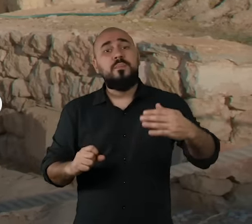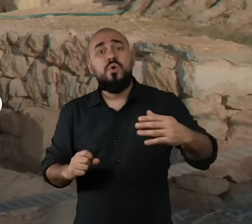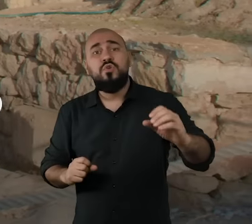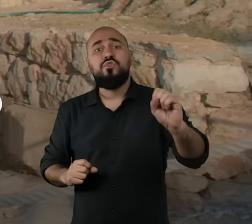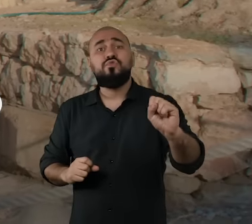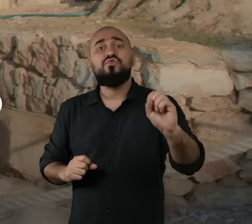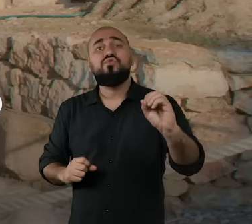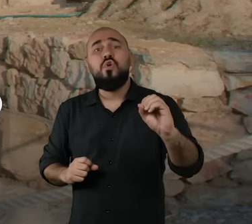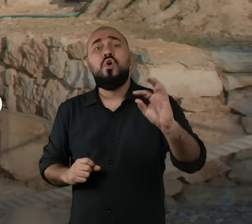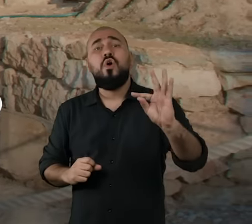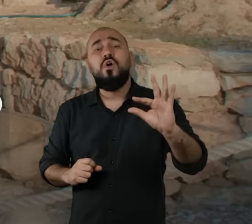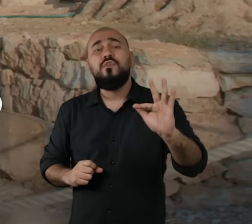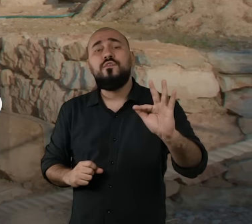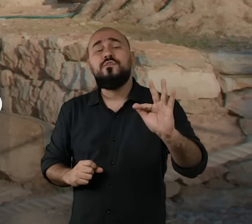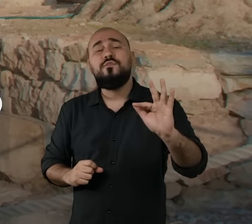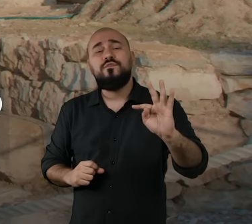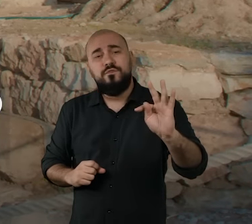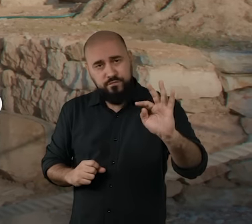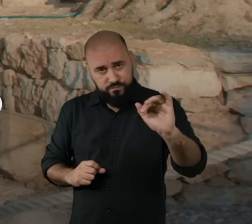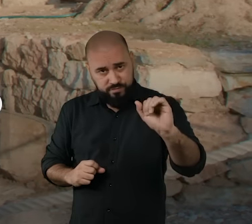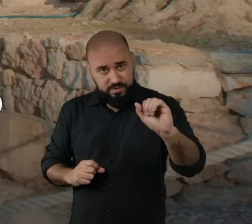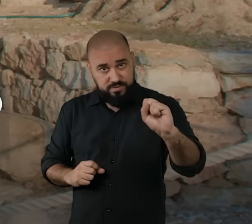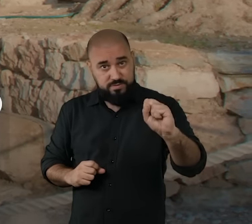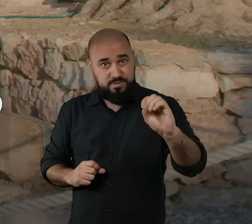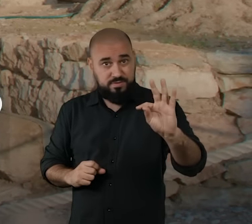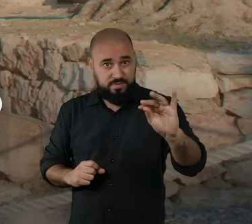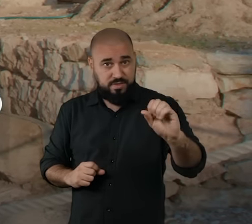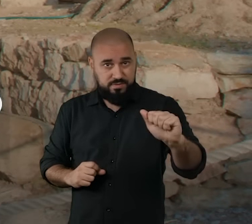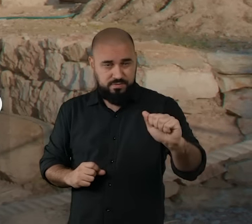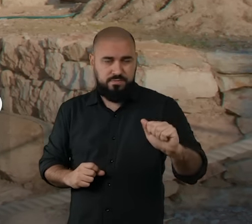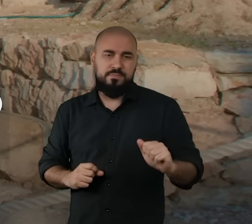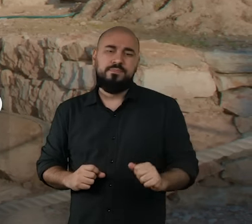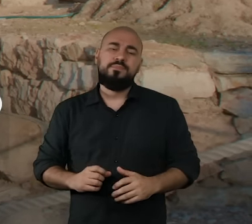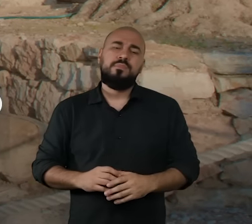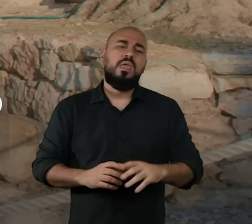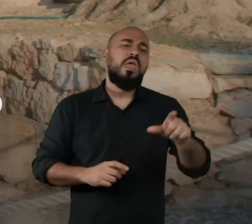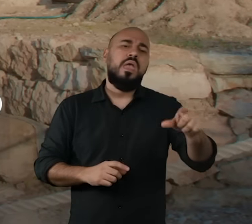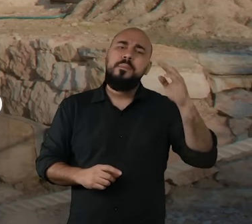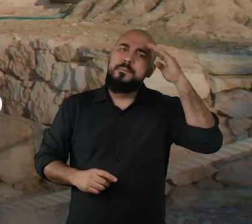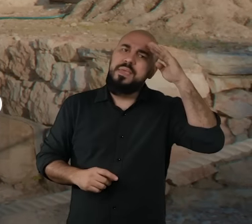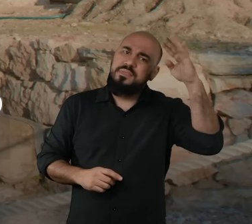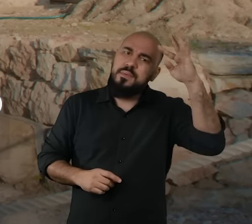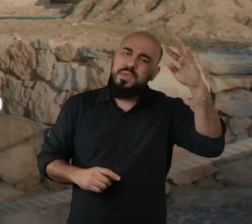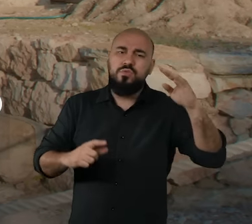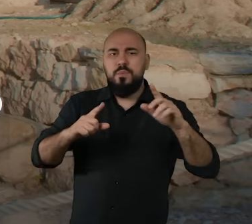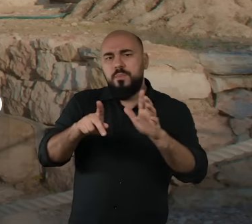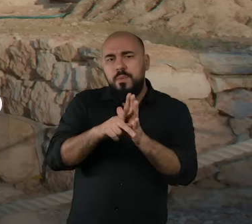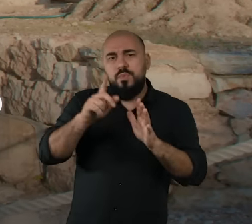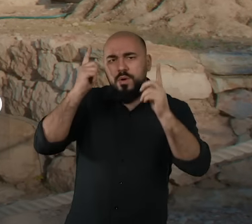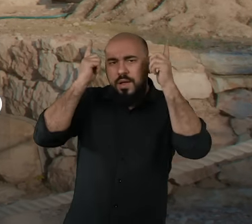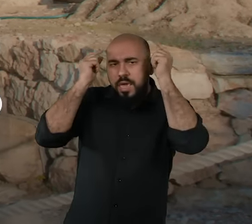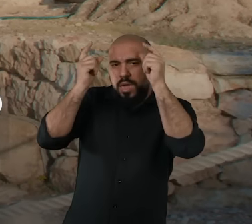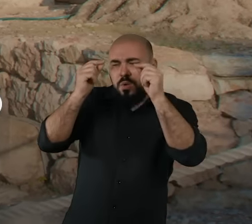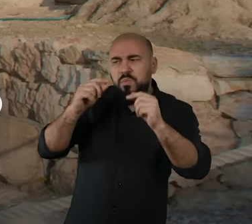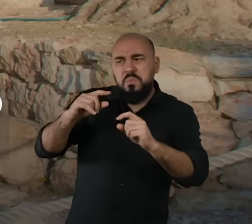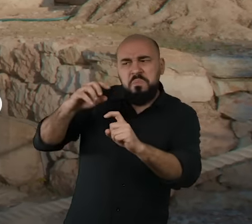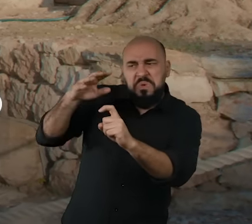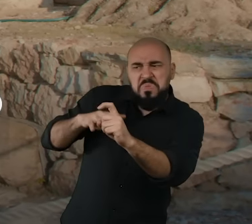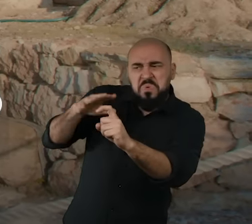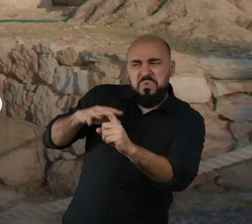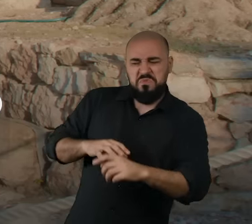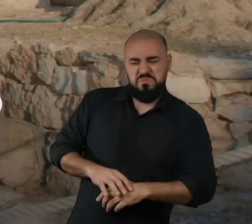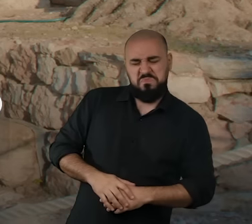sofistas. Os sofistas se tornaram um tipo de pensadores gregos que também questionavam que mitologia,